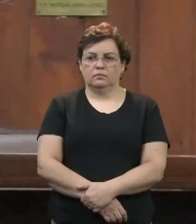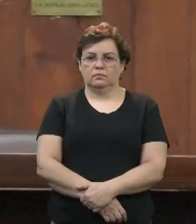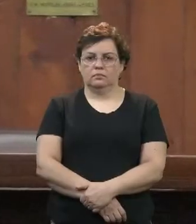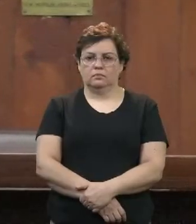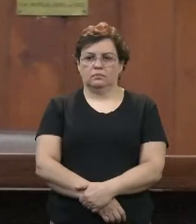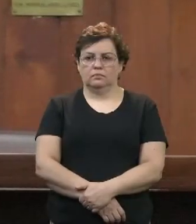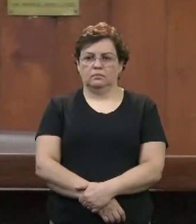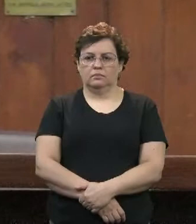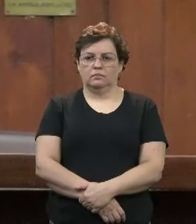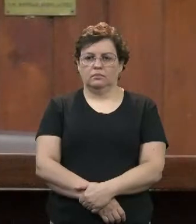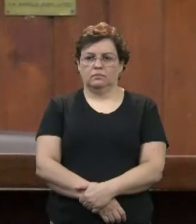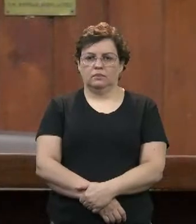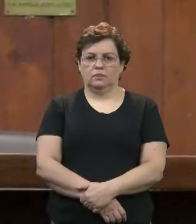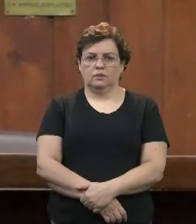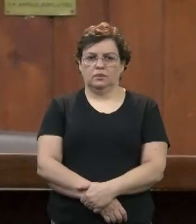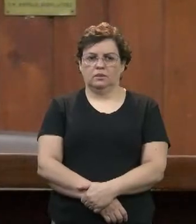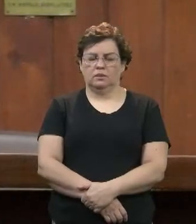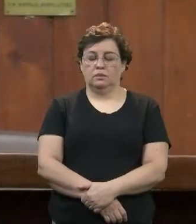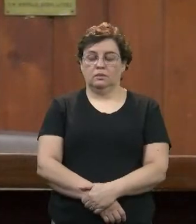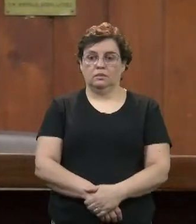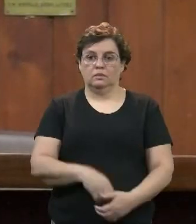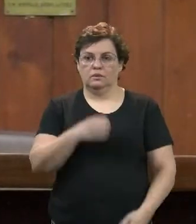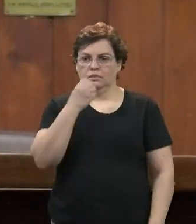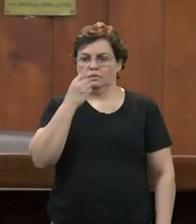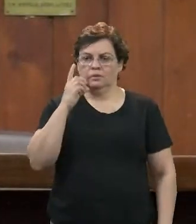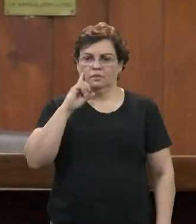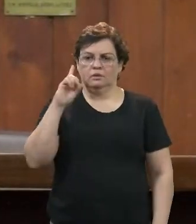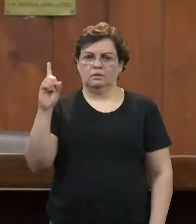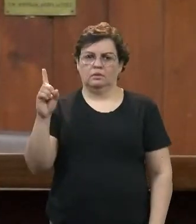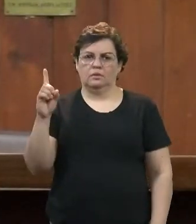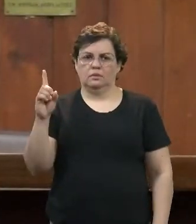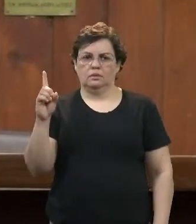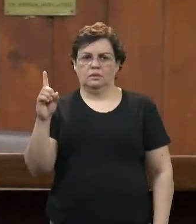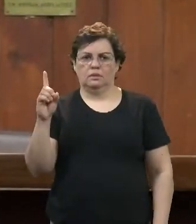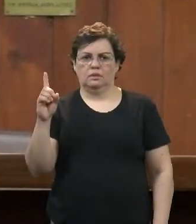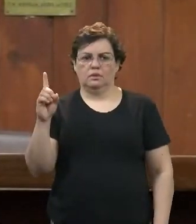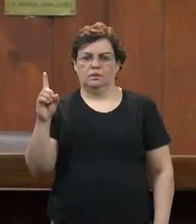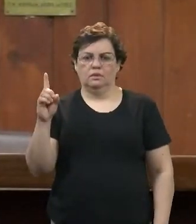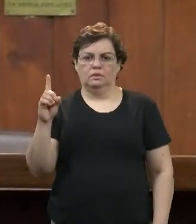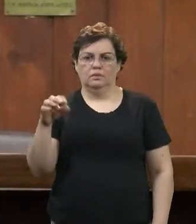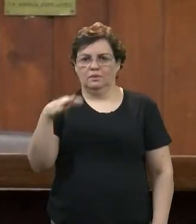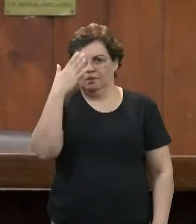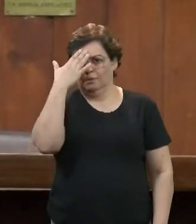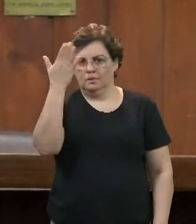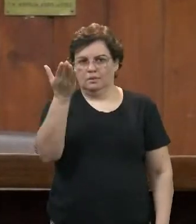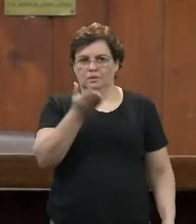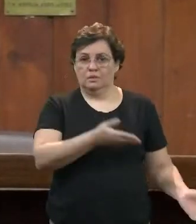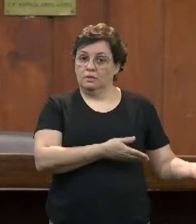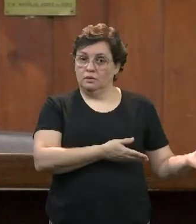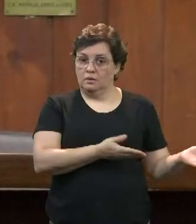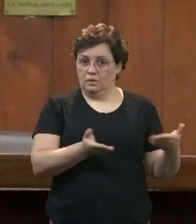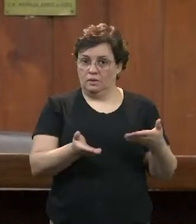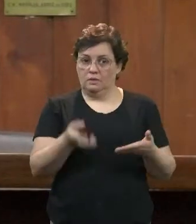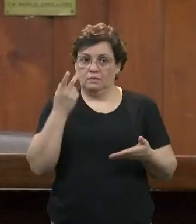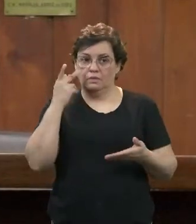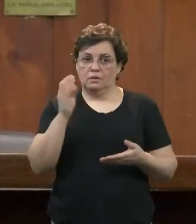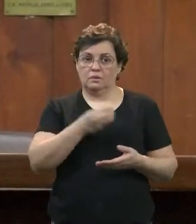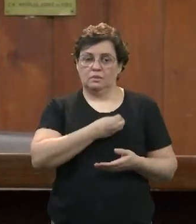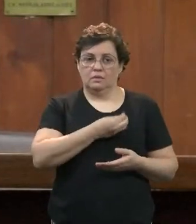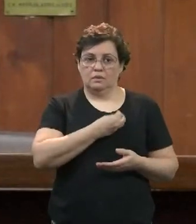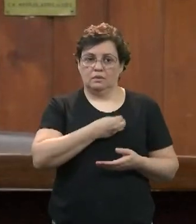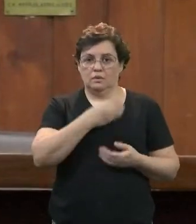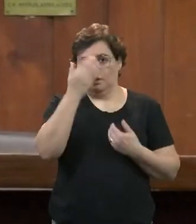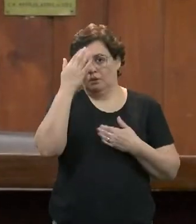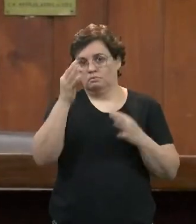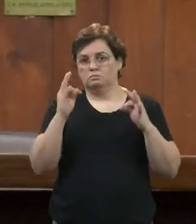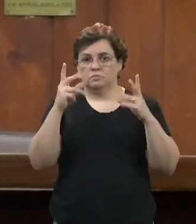Bom dia. agradecer o convite aqui para participar. Eu, Marcos, saudando você, os demais vereadores que estão participando